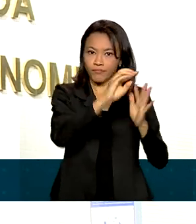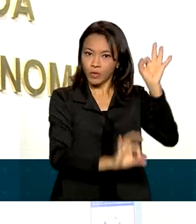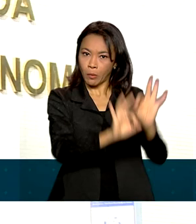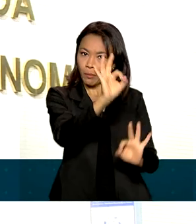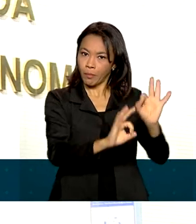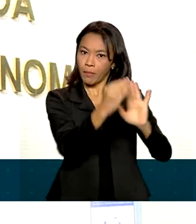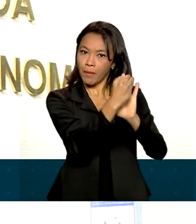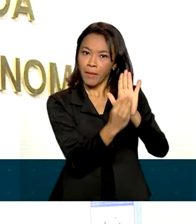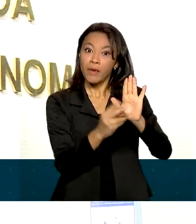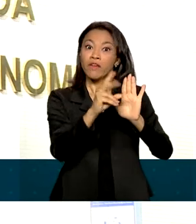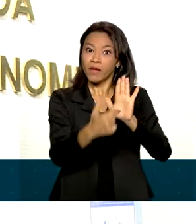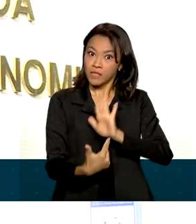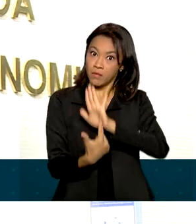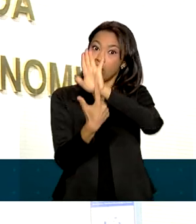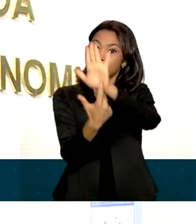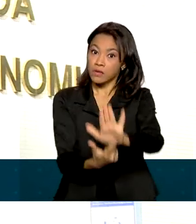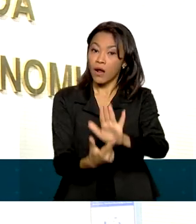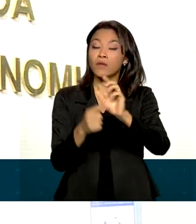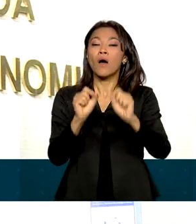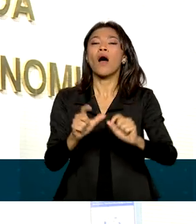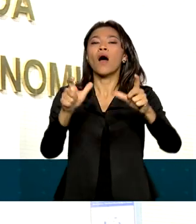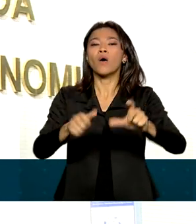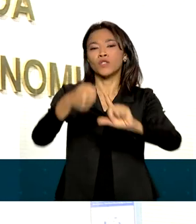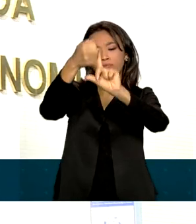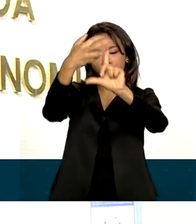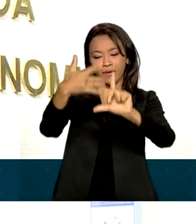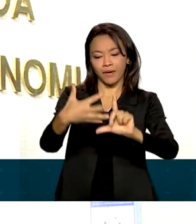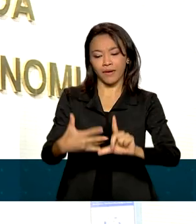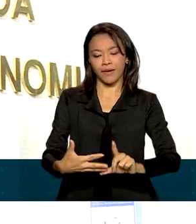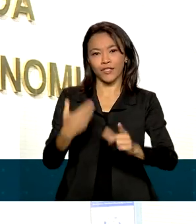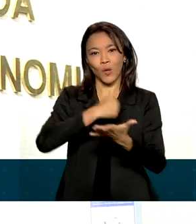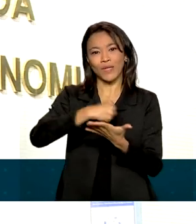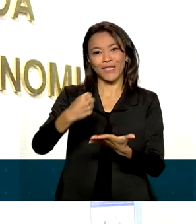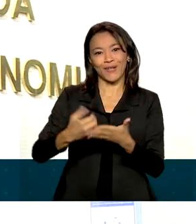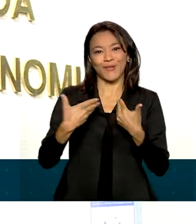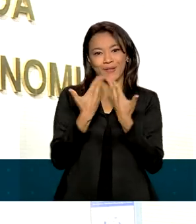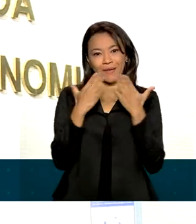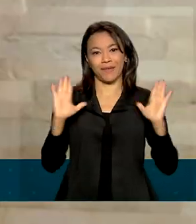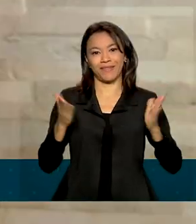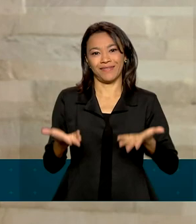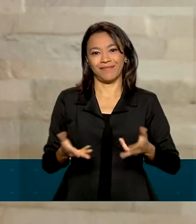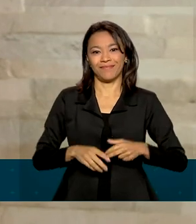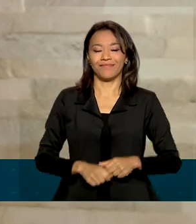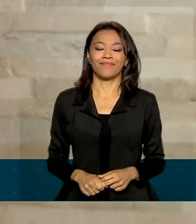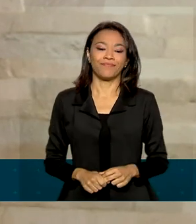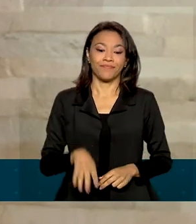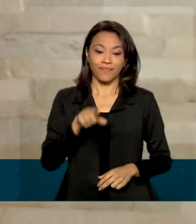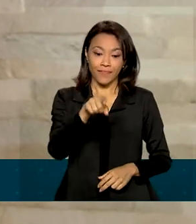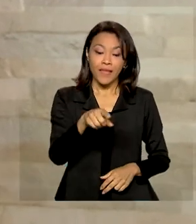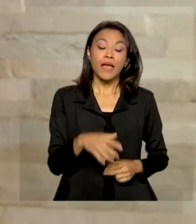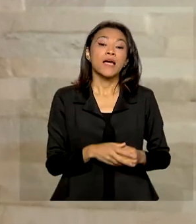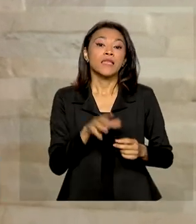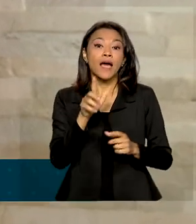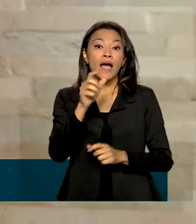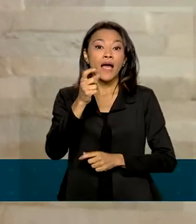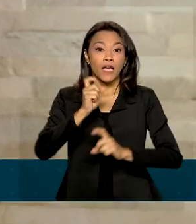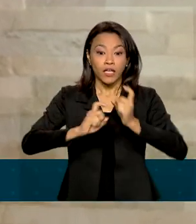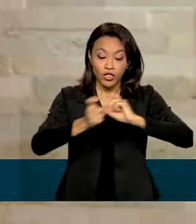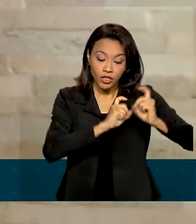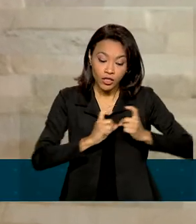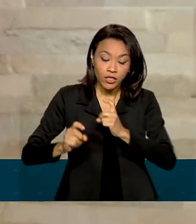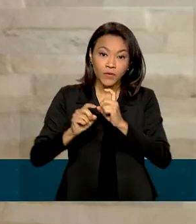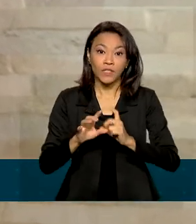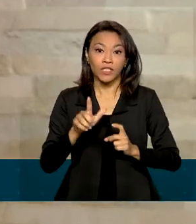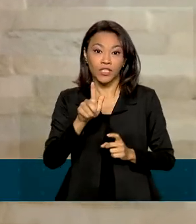vai ser disponibilizado automaticamente no Portal Nacional de Contratações Públicas. Uma gestão de riscos passa a ser feita na